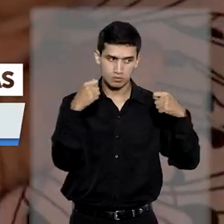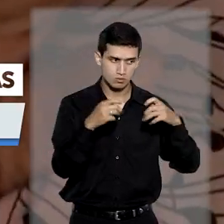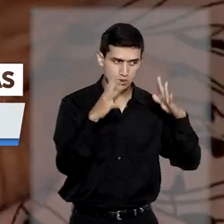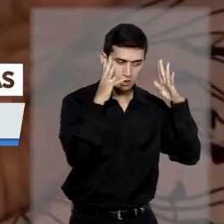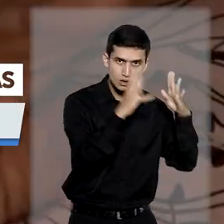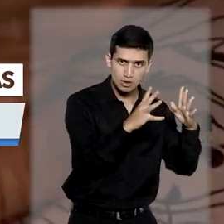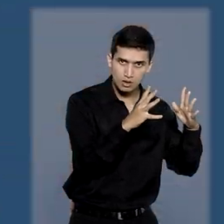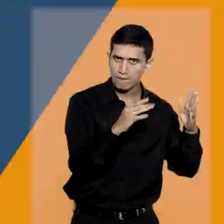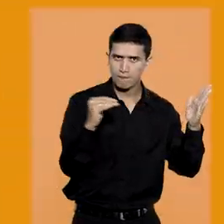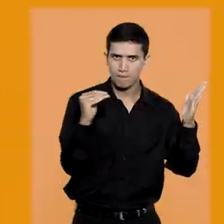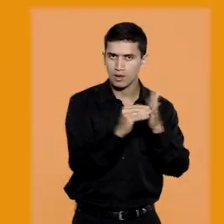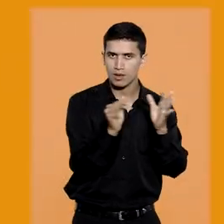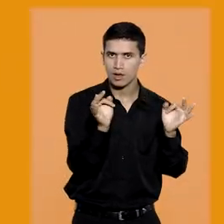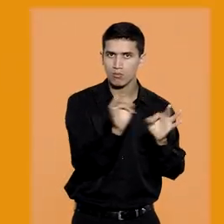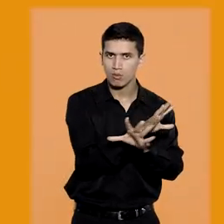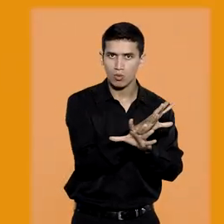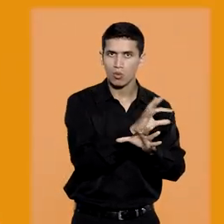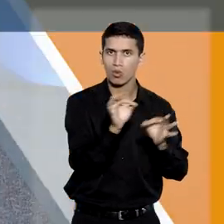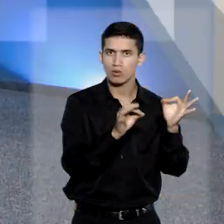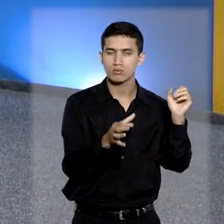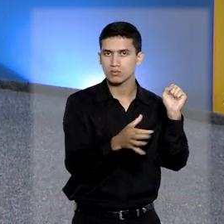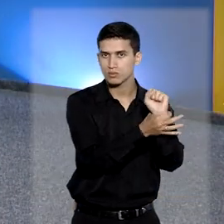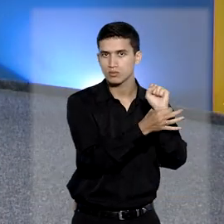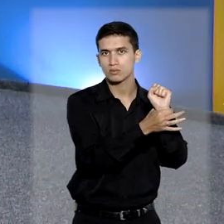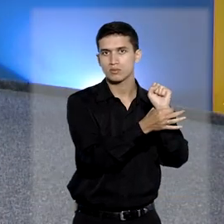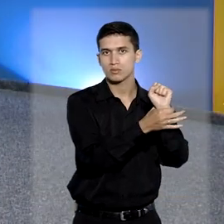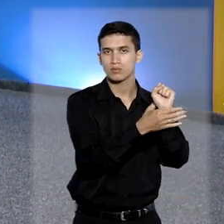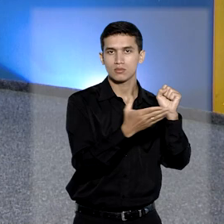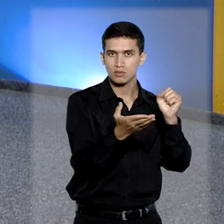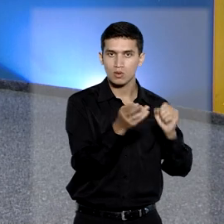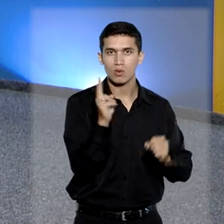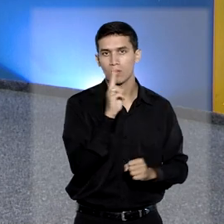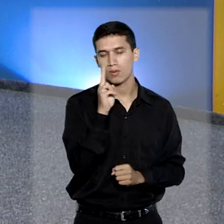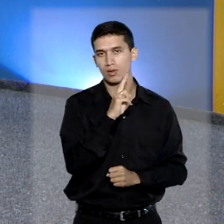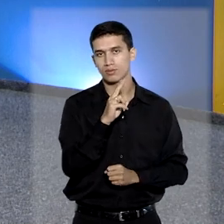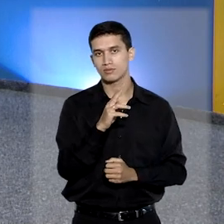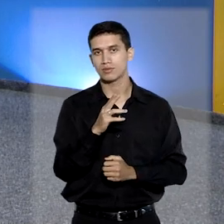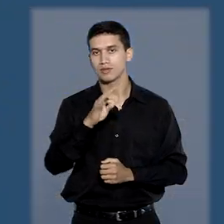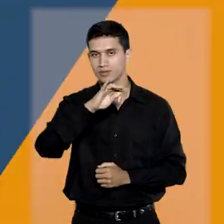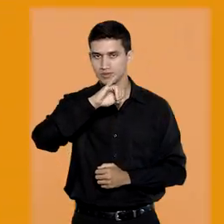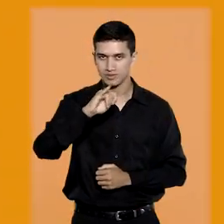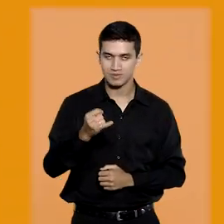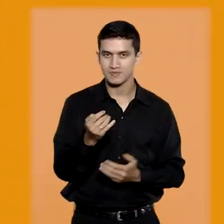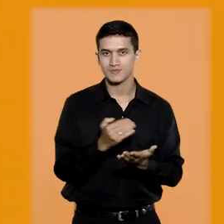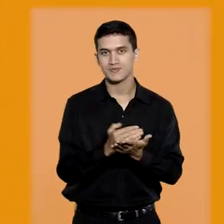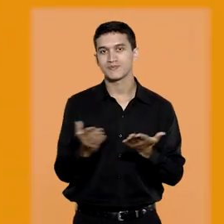medidas protetivas de urgência. O STJ Notícias começa agora.